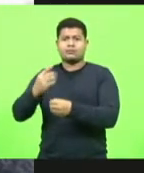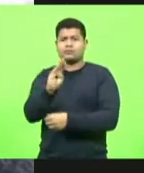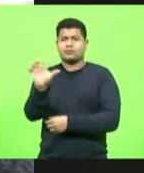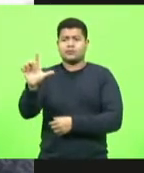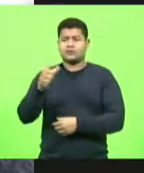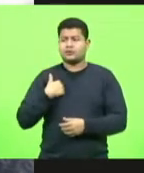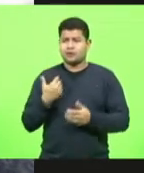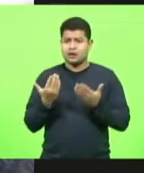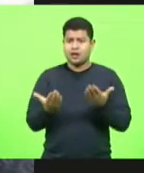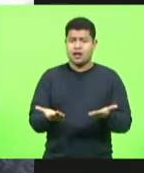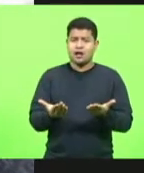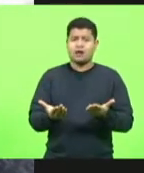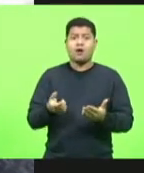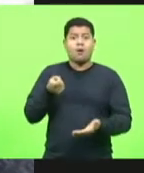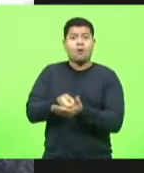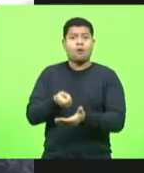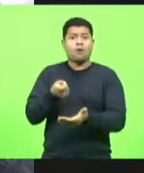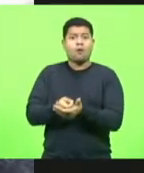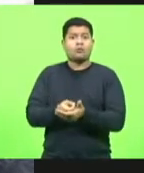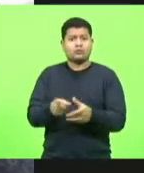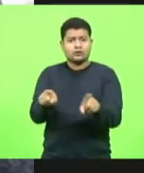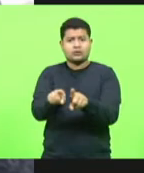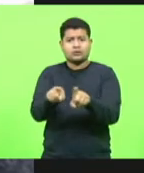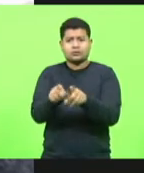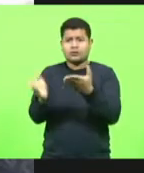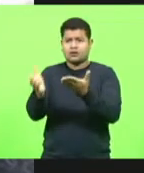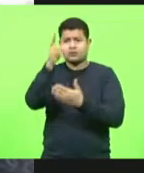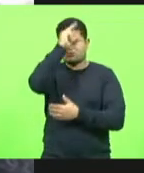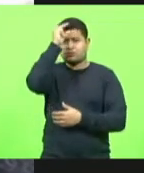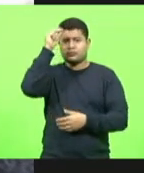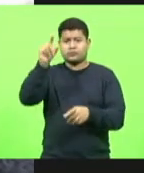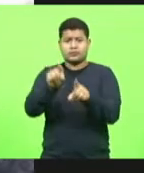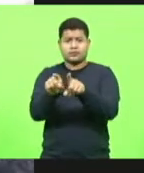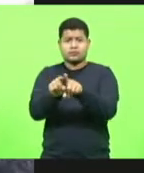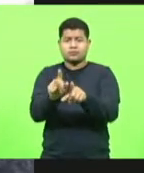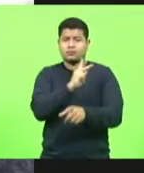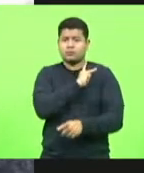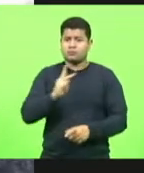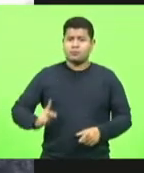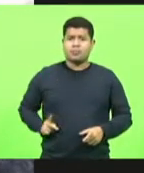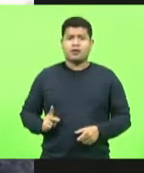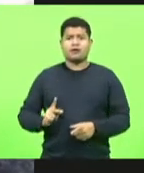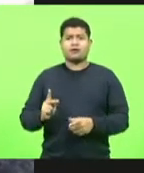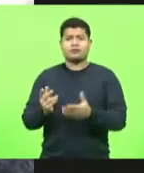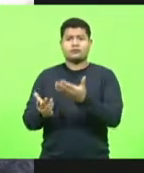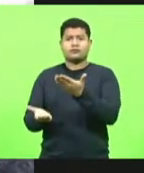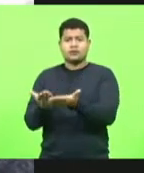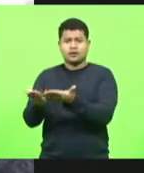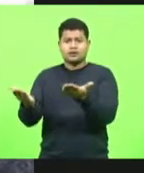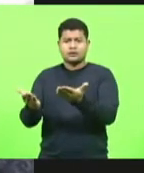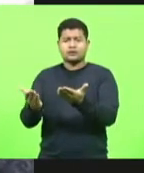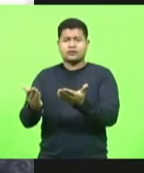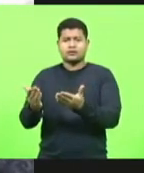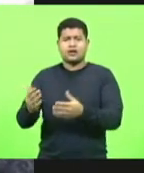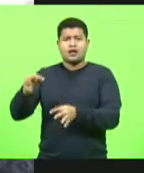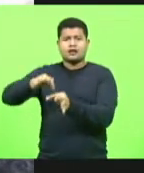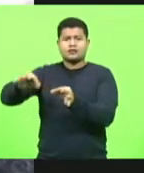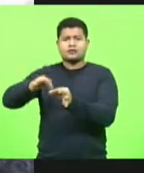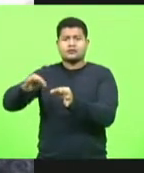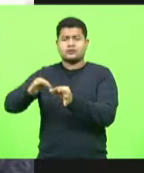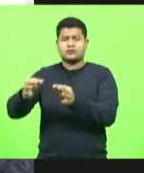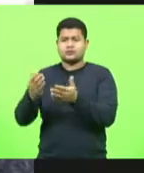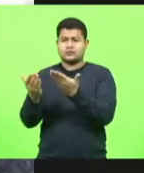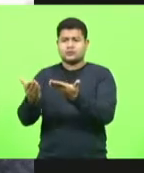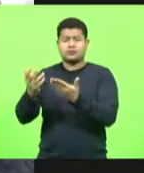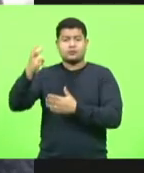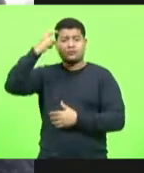repúdio, mas cobrar do senhor prefeito, cobrar do presidente da Fundação Cultural de Blumenau que efetivamente retome o